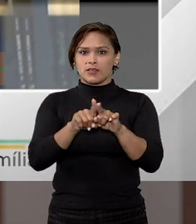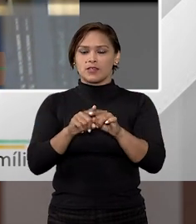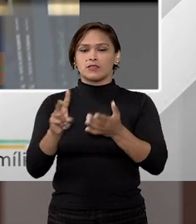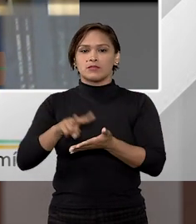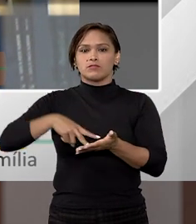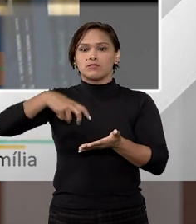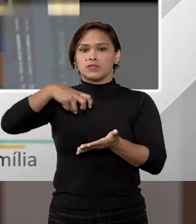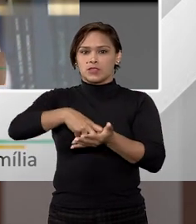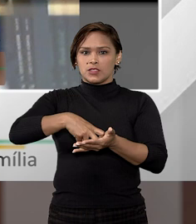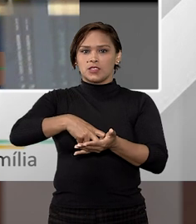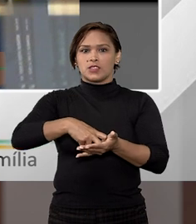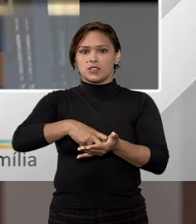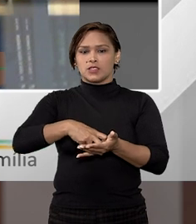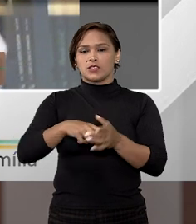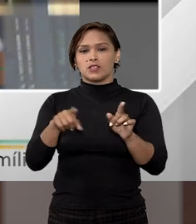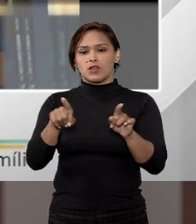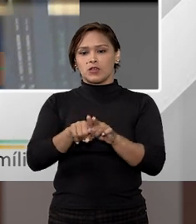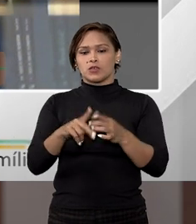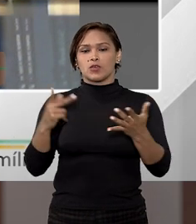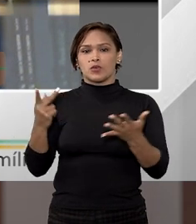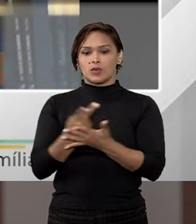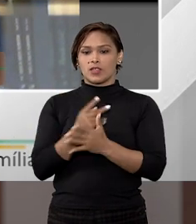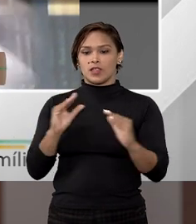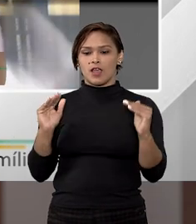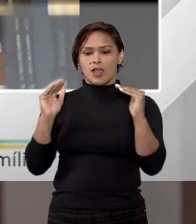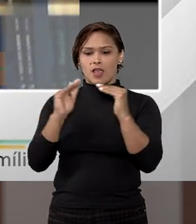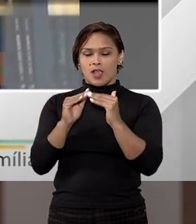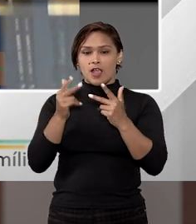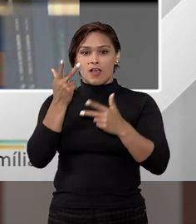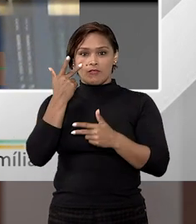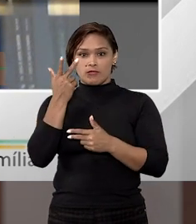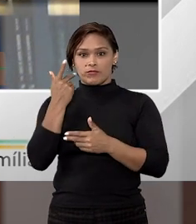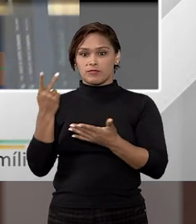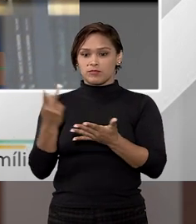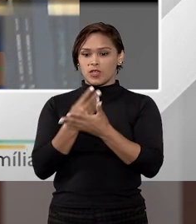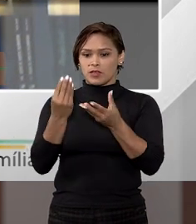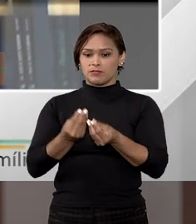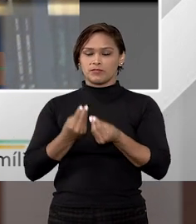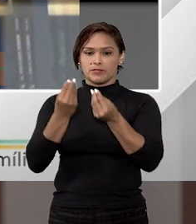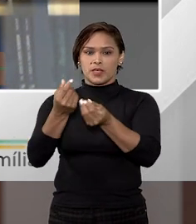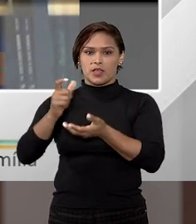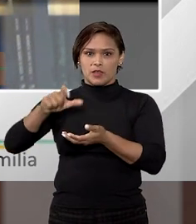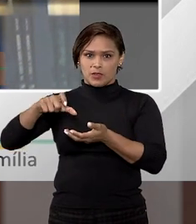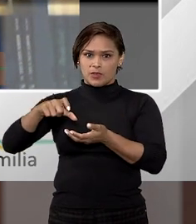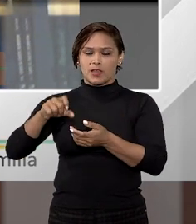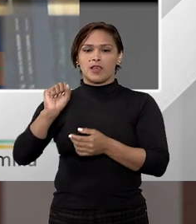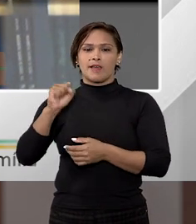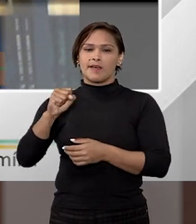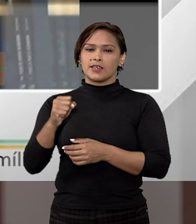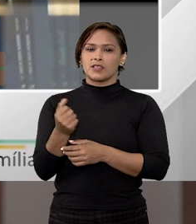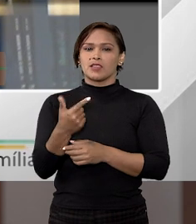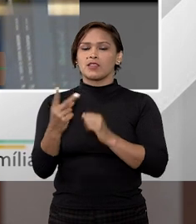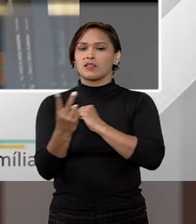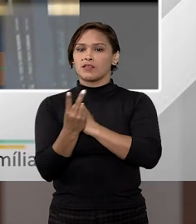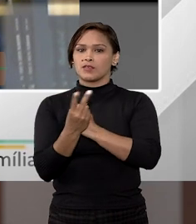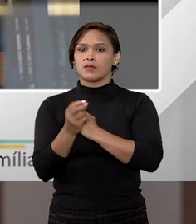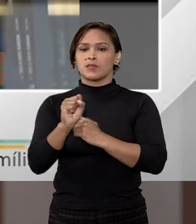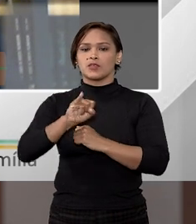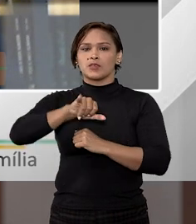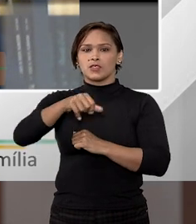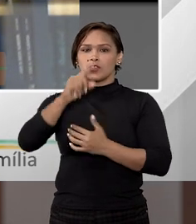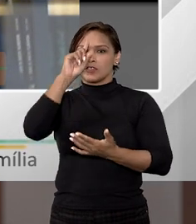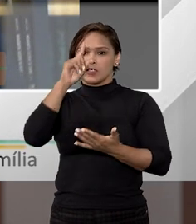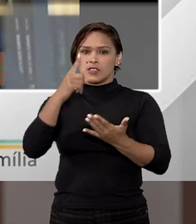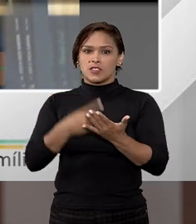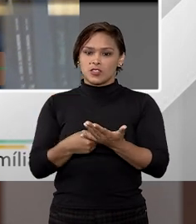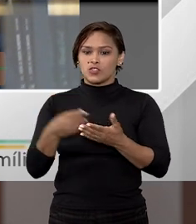execução, o concilium fraudes, que a chama, ou seja, esse conluio para fraudar o recebimento do crédito, aí não haveria proteção. Mas o que o STJ